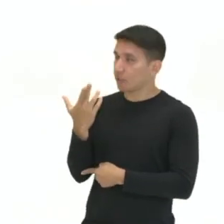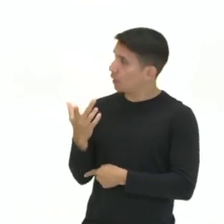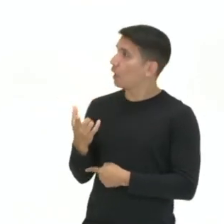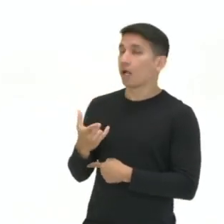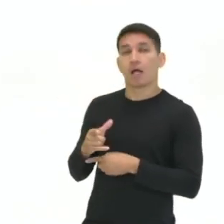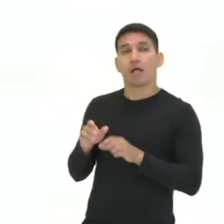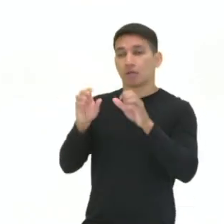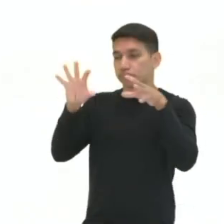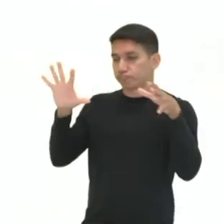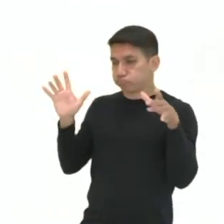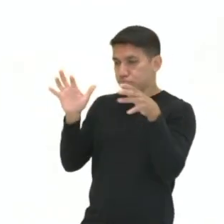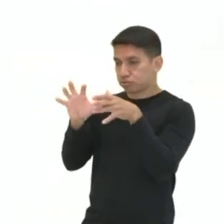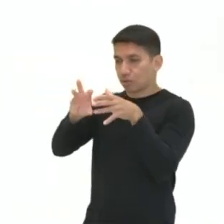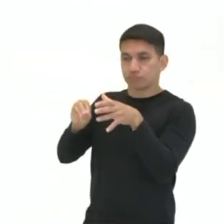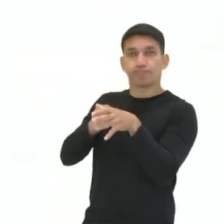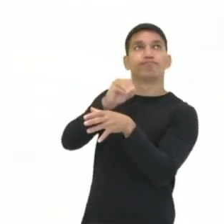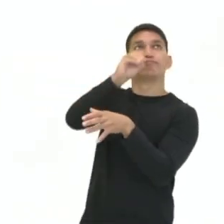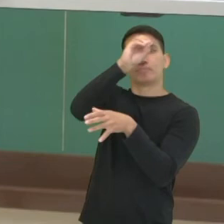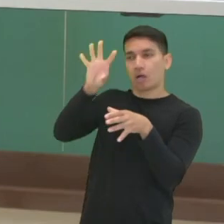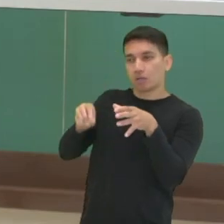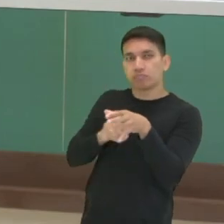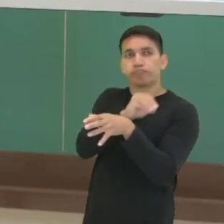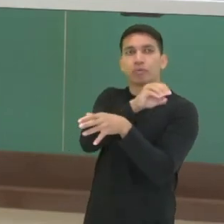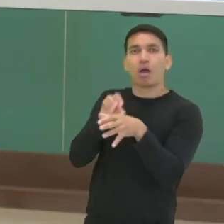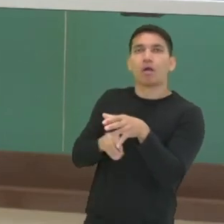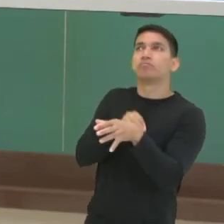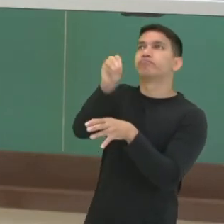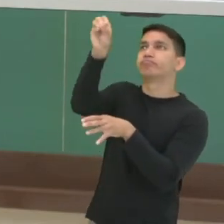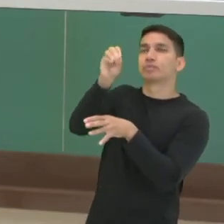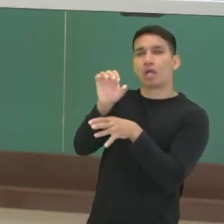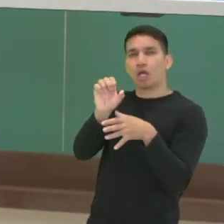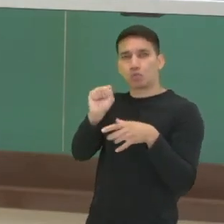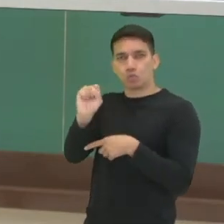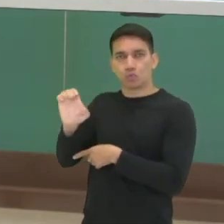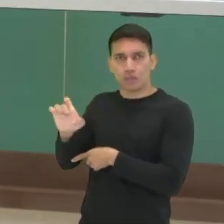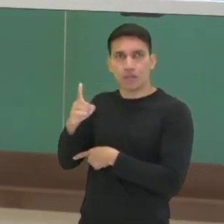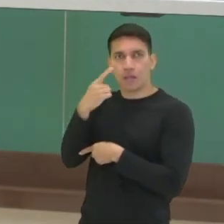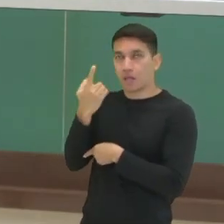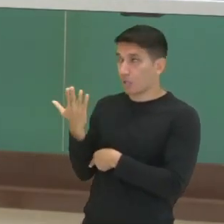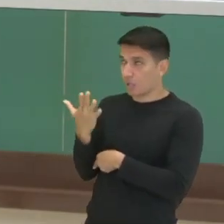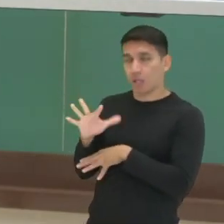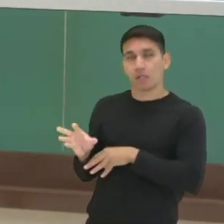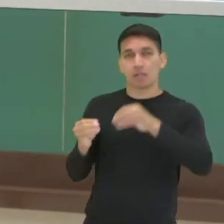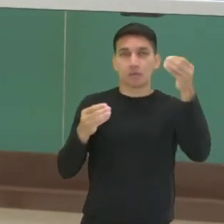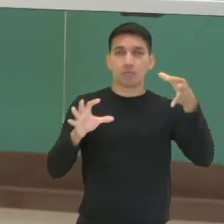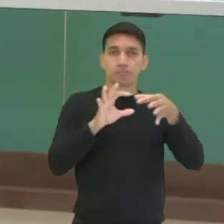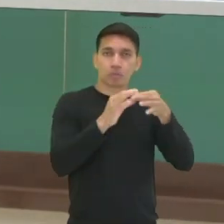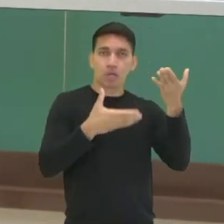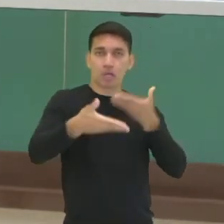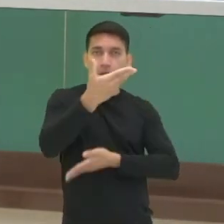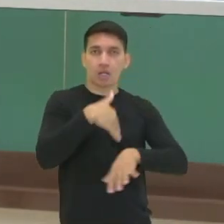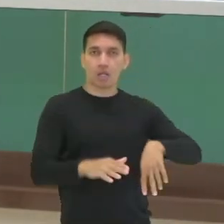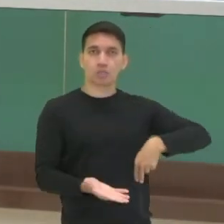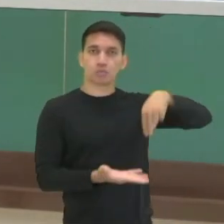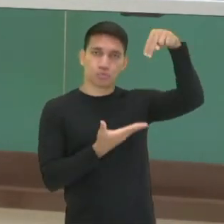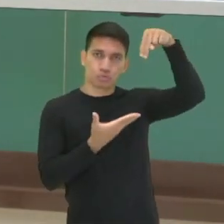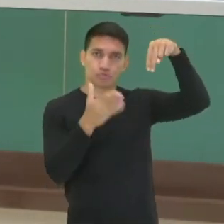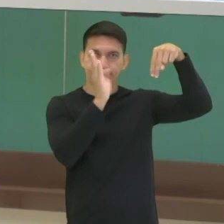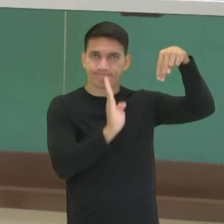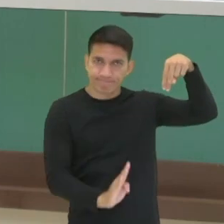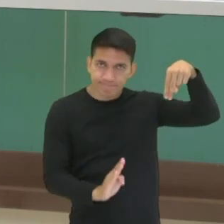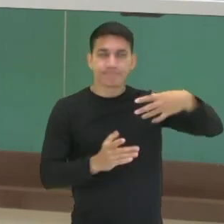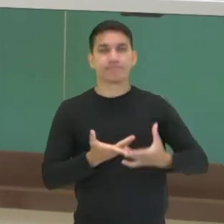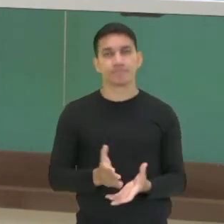desconcentrar então dessa região sudeste do Brasil, que não está aparecendo no mapa, para levar, por exemplo, a região norte do Brasil.